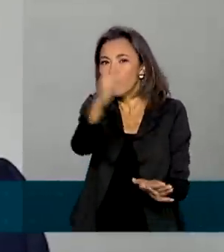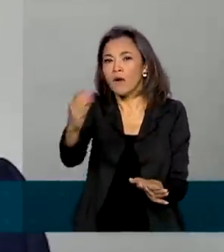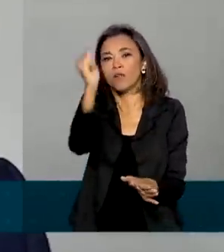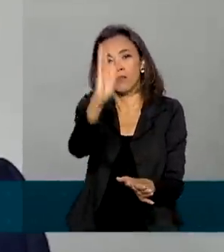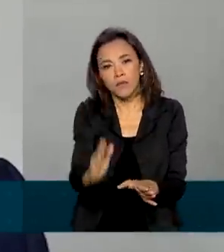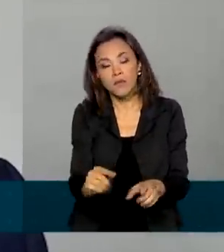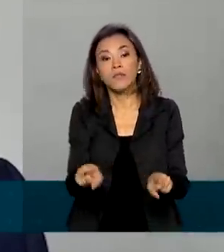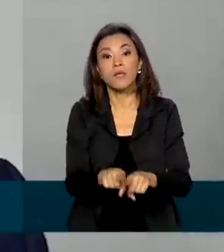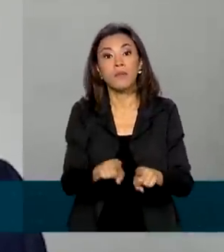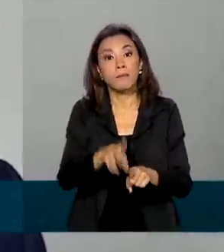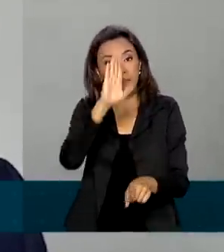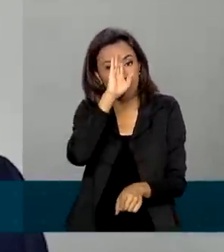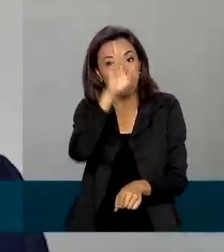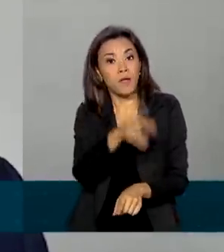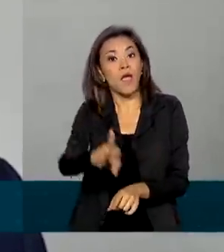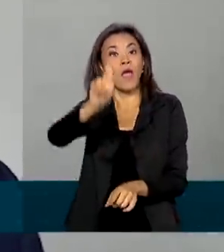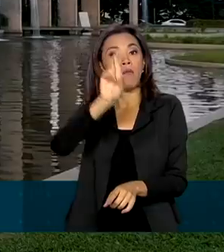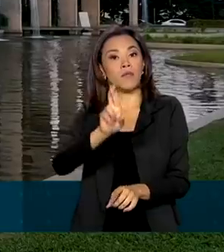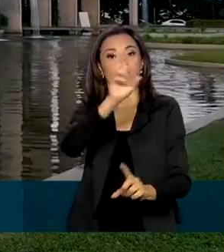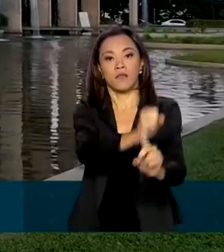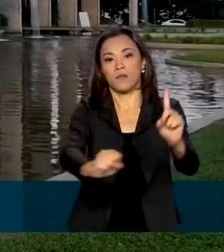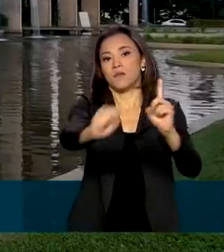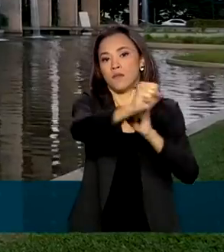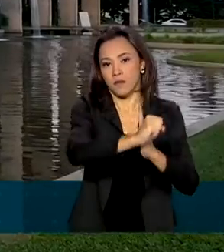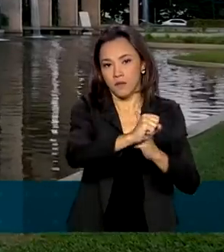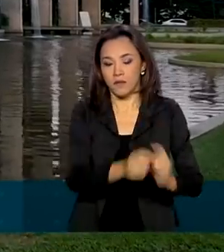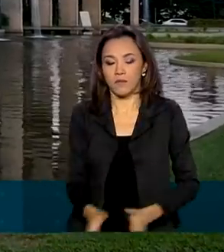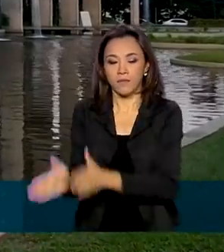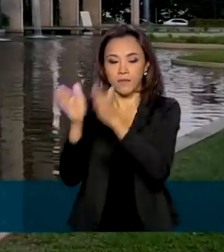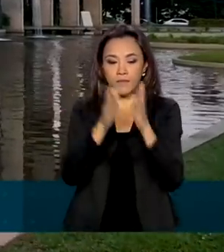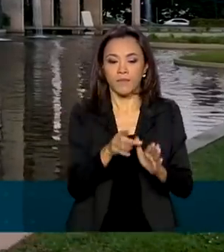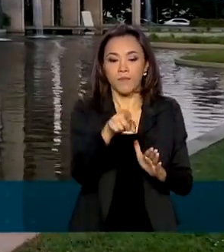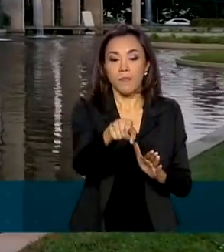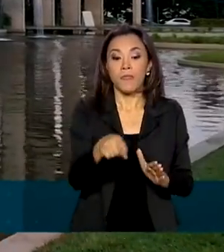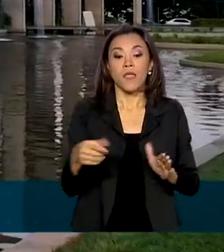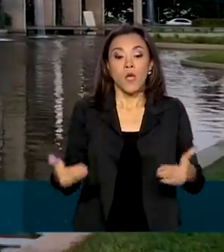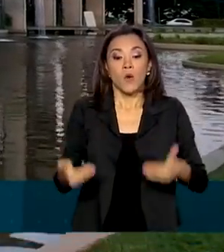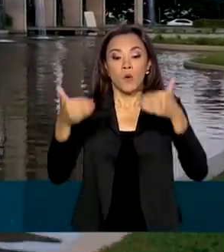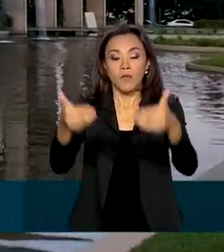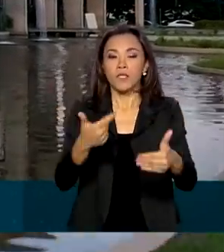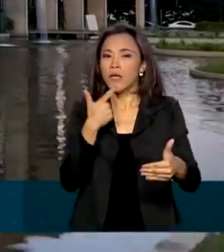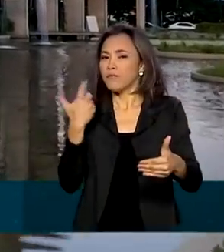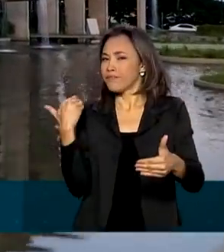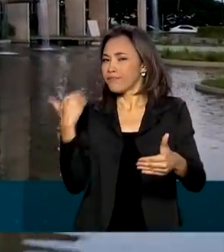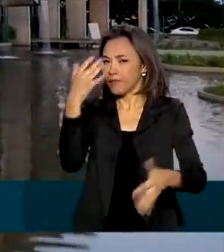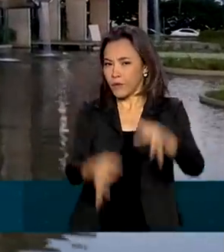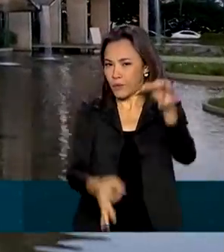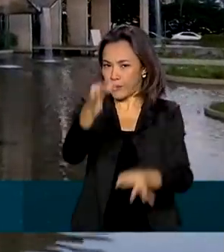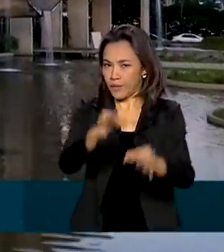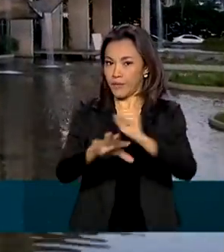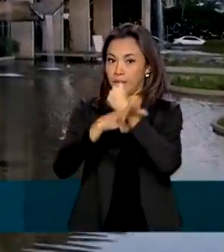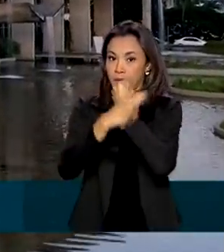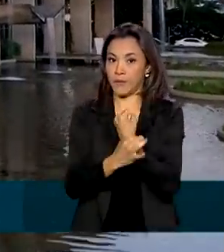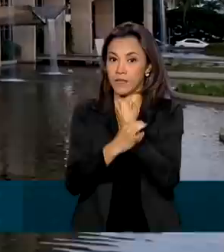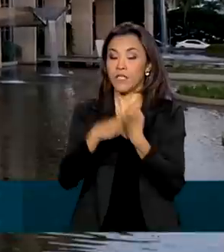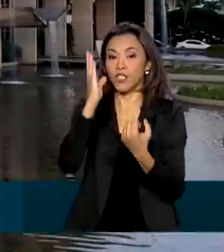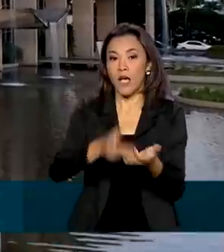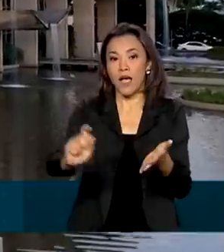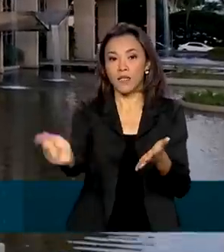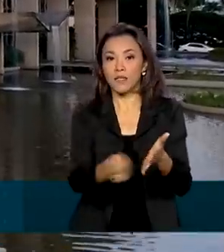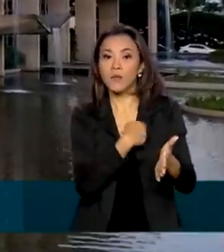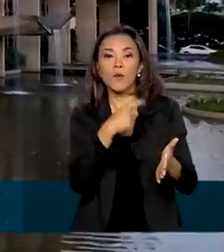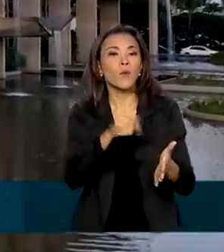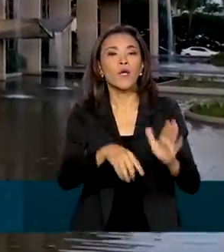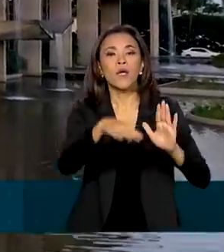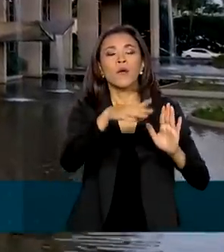com representantes da sociedade civil. Recentemente, Ministério da Justiça e Segurança Pública assinou um acordo com a Cruz Vermelha